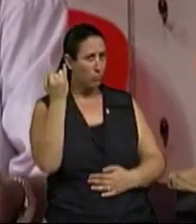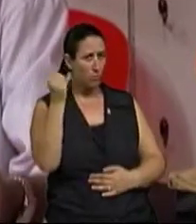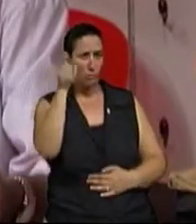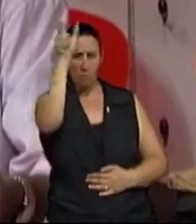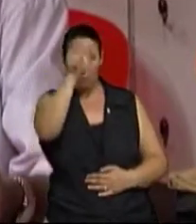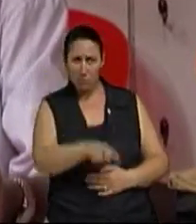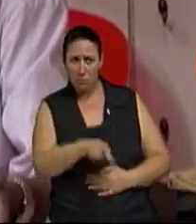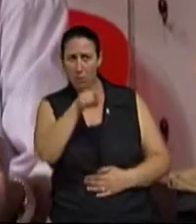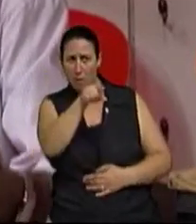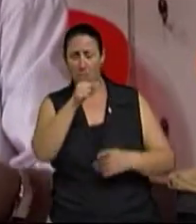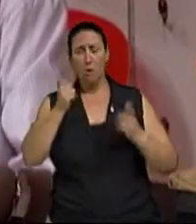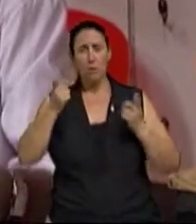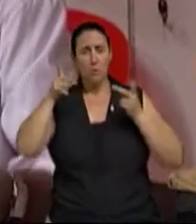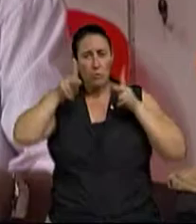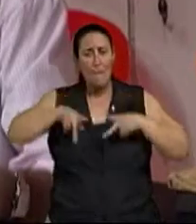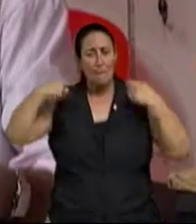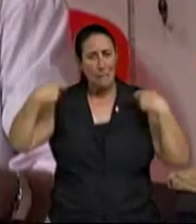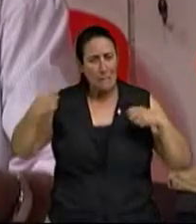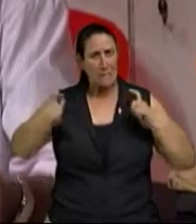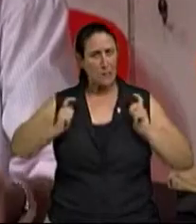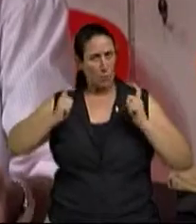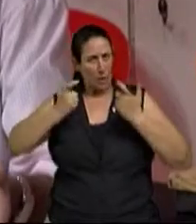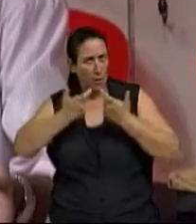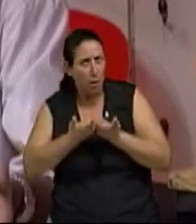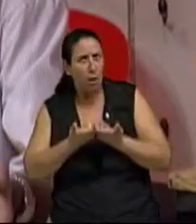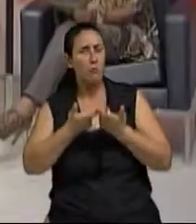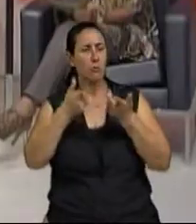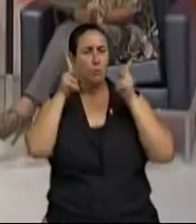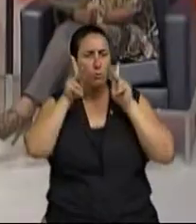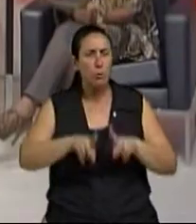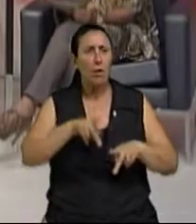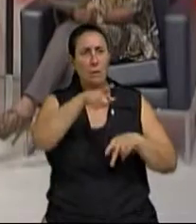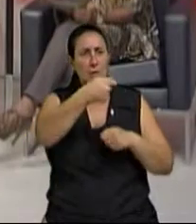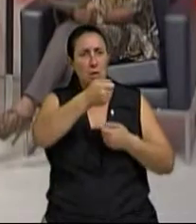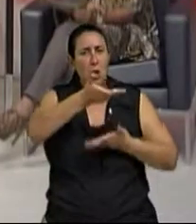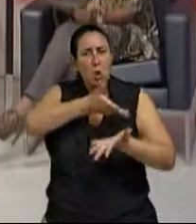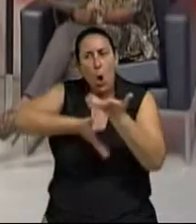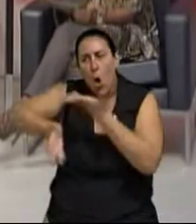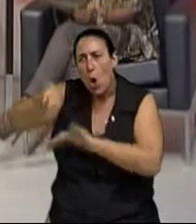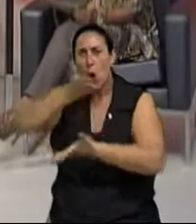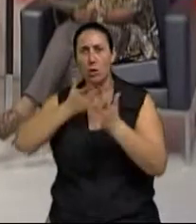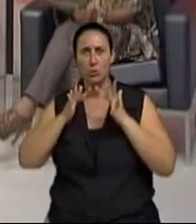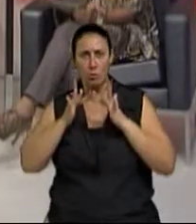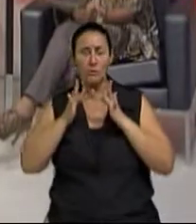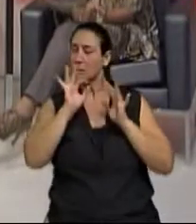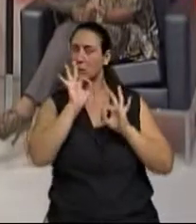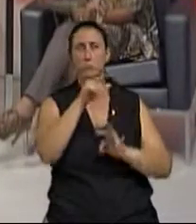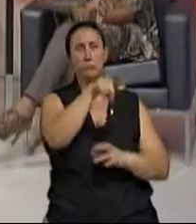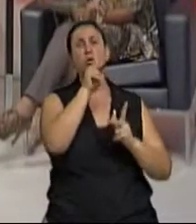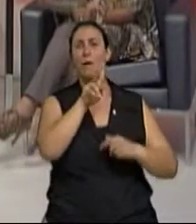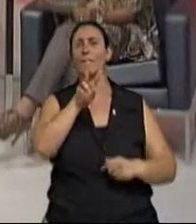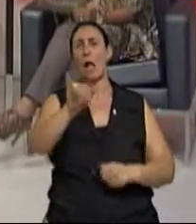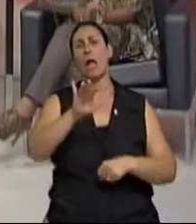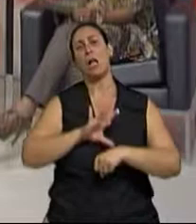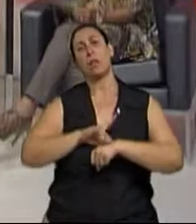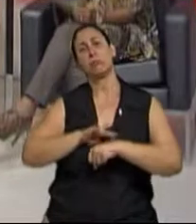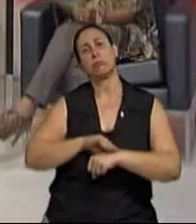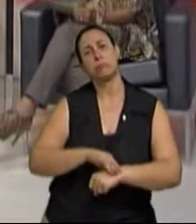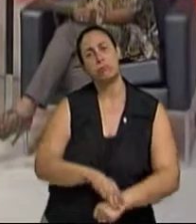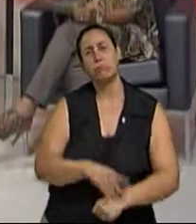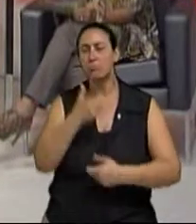como é a sexualidade, como é a vivência da troca afetiva íntima, certamente eu vou adoecer essa pessoa. A